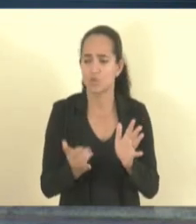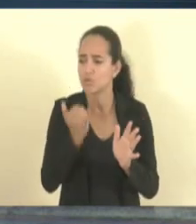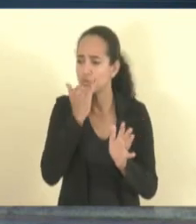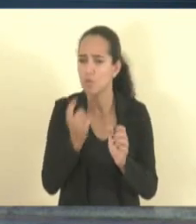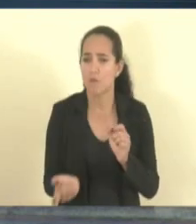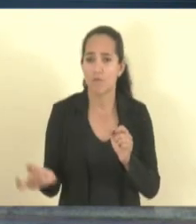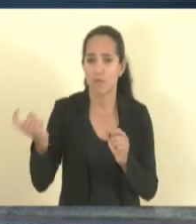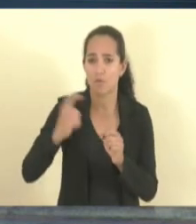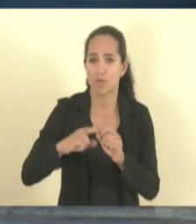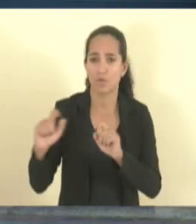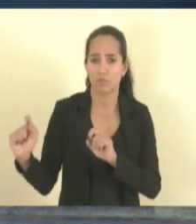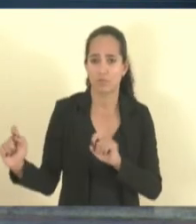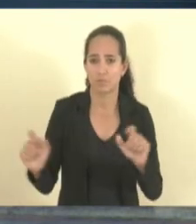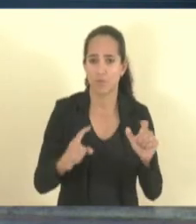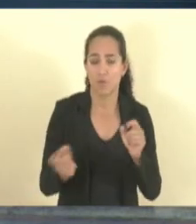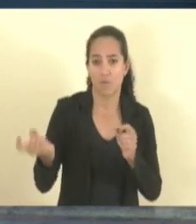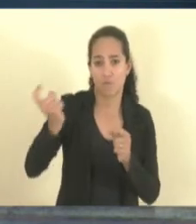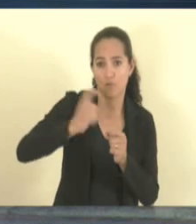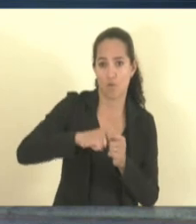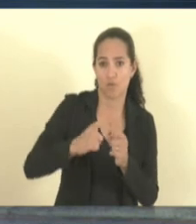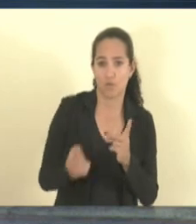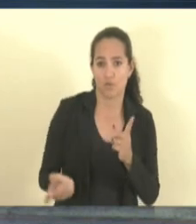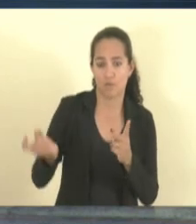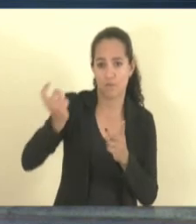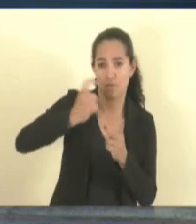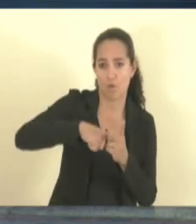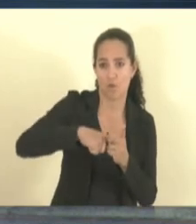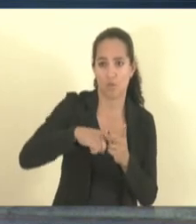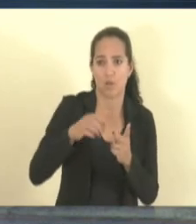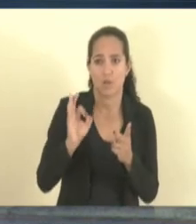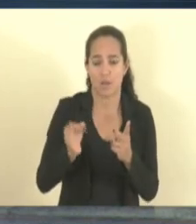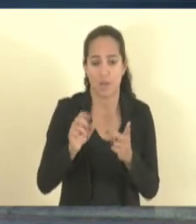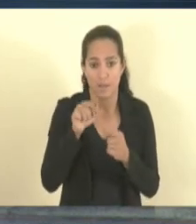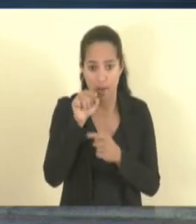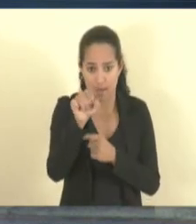por favor. que ela passou. Aí. Não, mais um, volta um, favor. Aí.